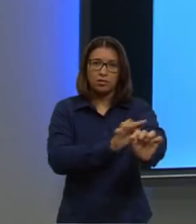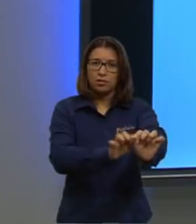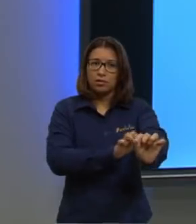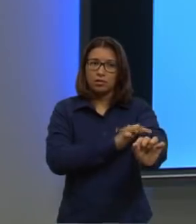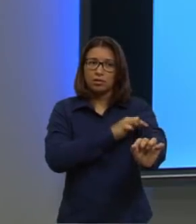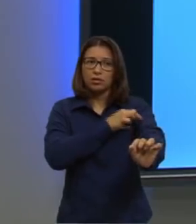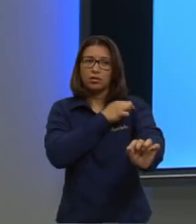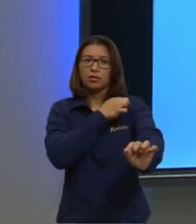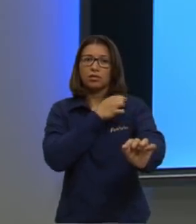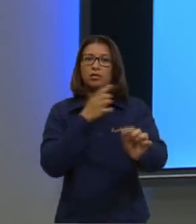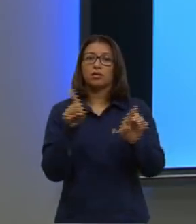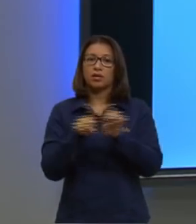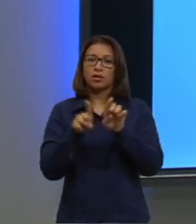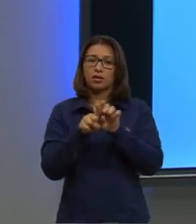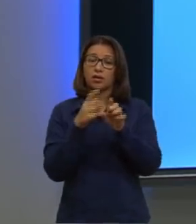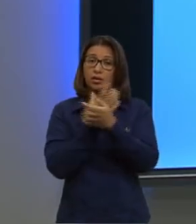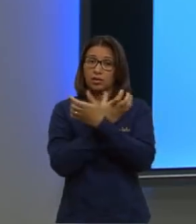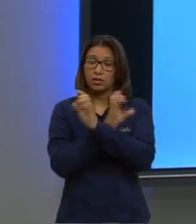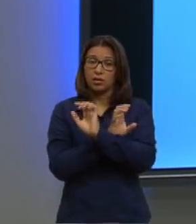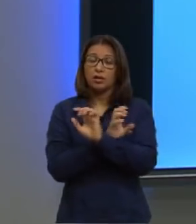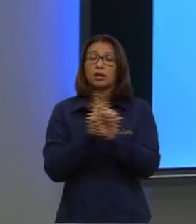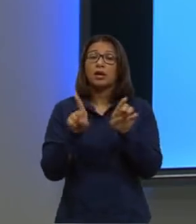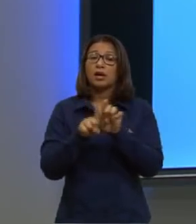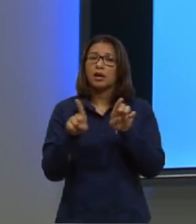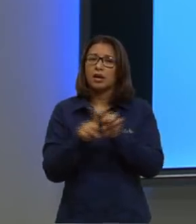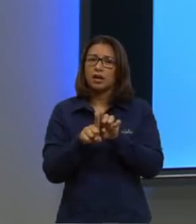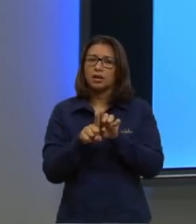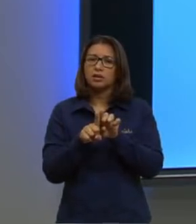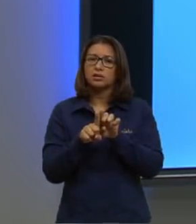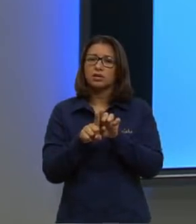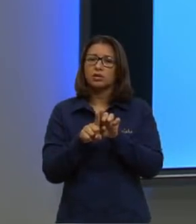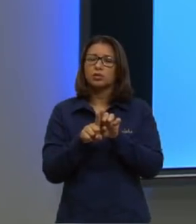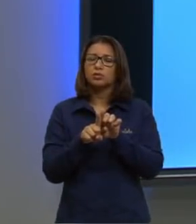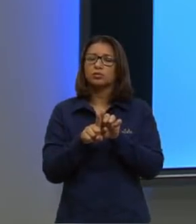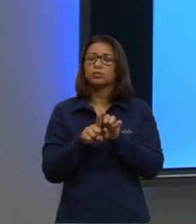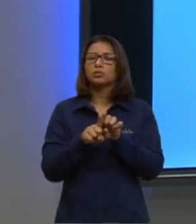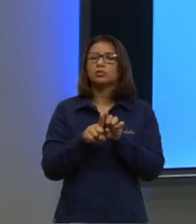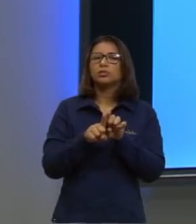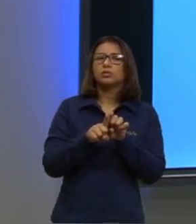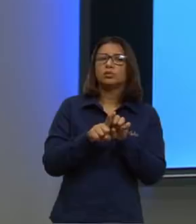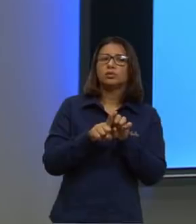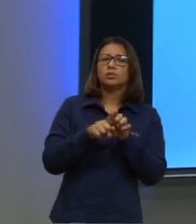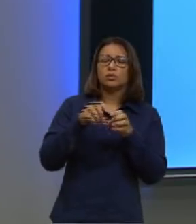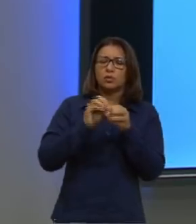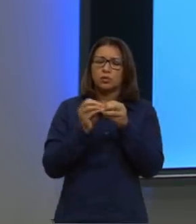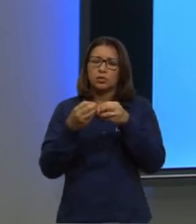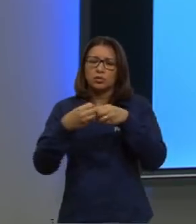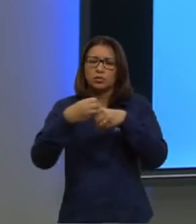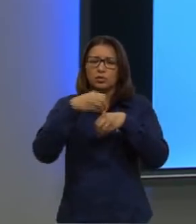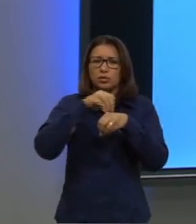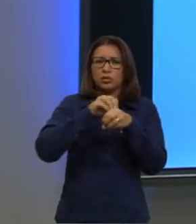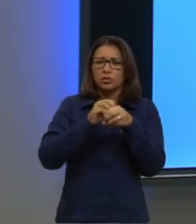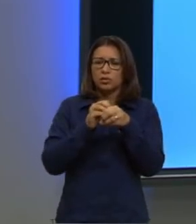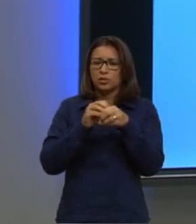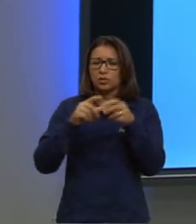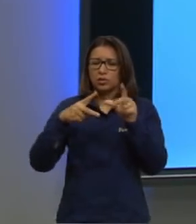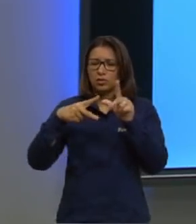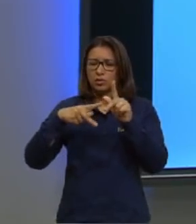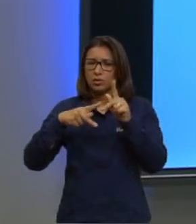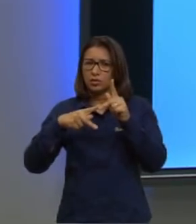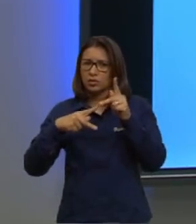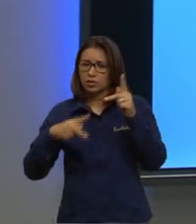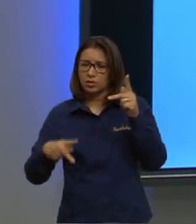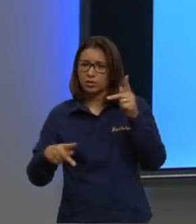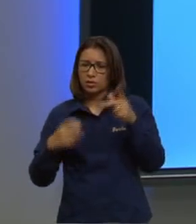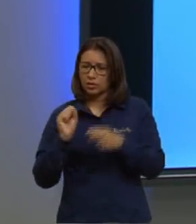esqueléticos. Sim, são também os anticorpos. Os anticorpos são proteínas que são a defesa do nosso